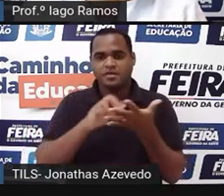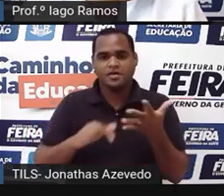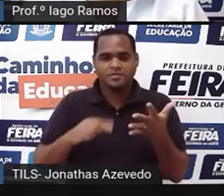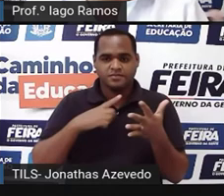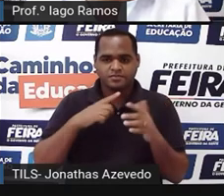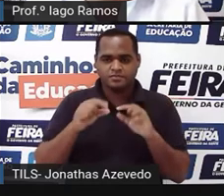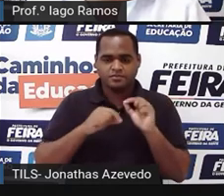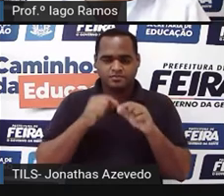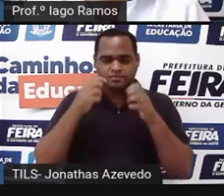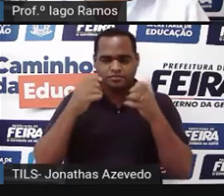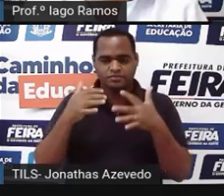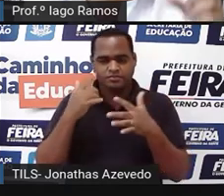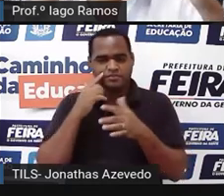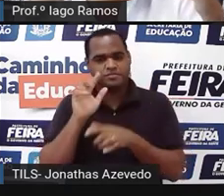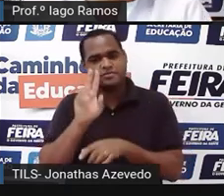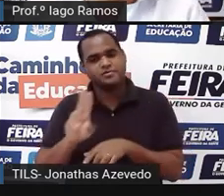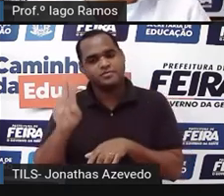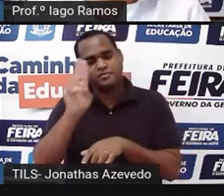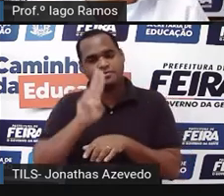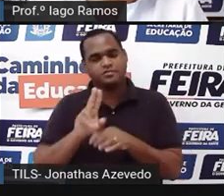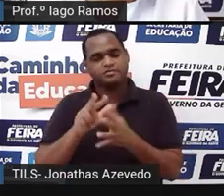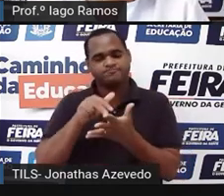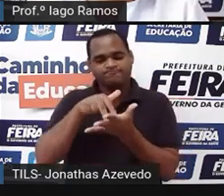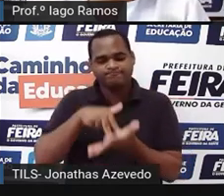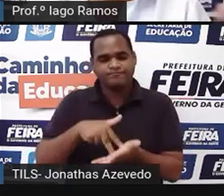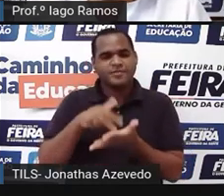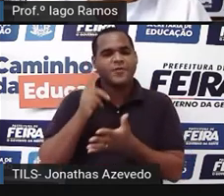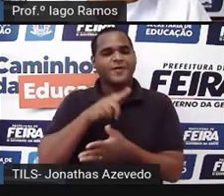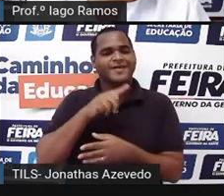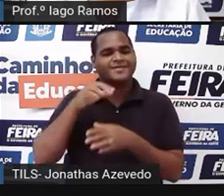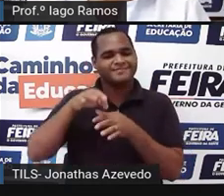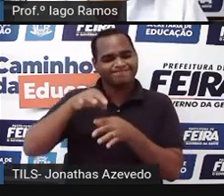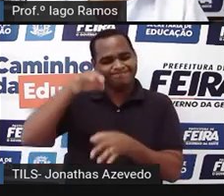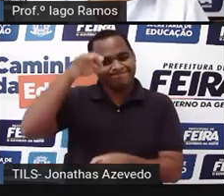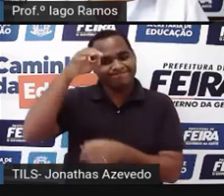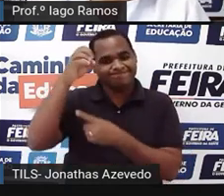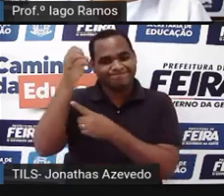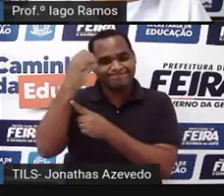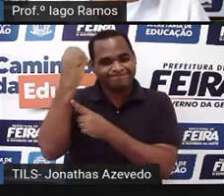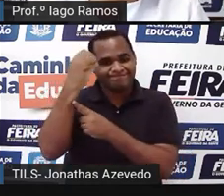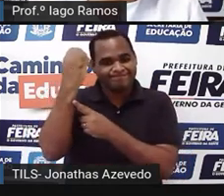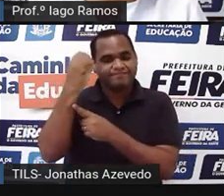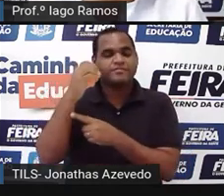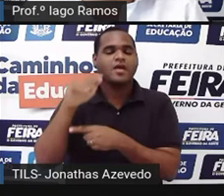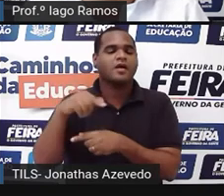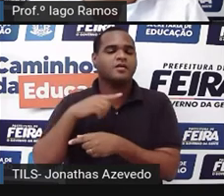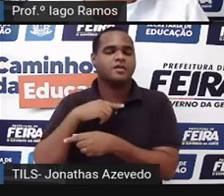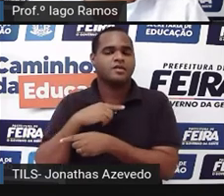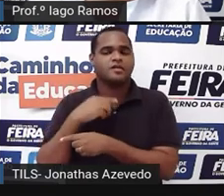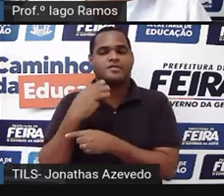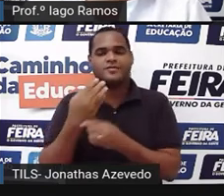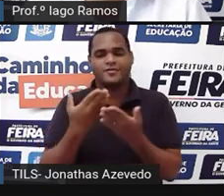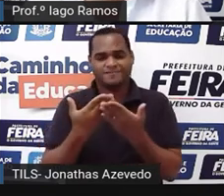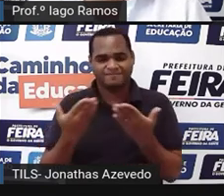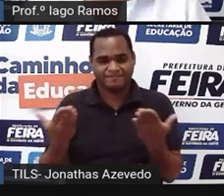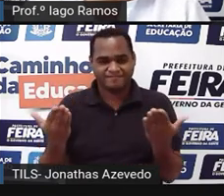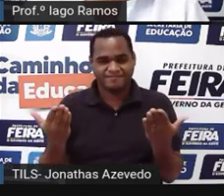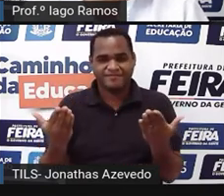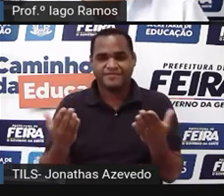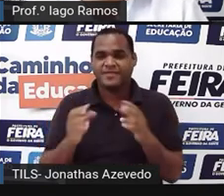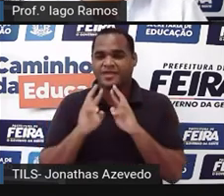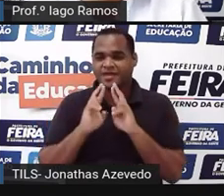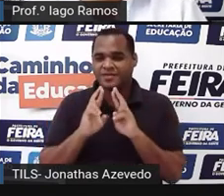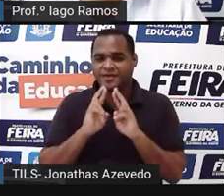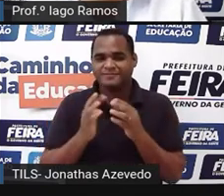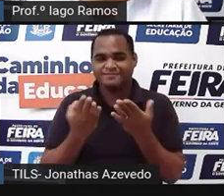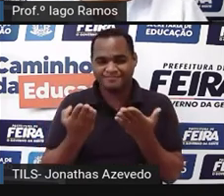cabos que vai ser usado, né, para sustentar a torre, a antena, no caso, é só fazer 3 vezes 78, que vai dar